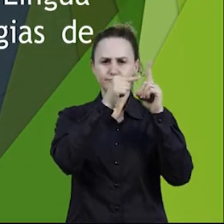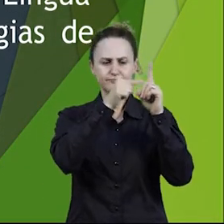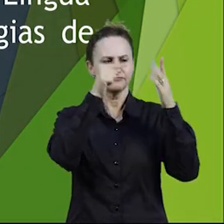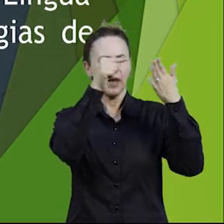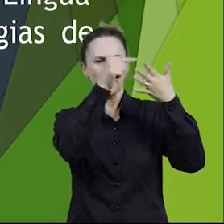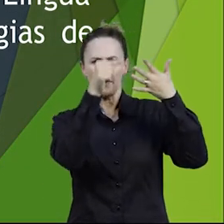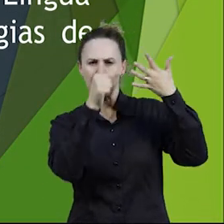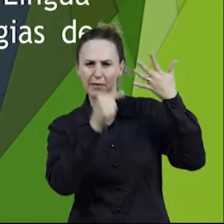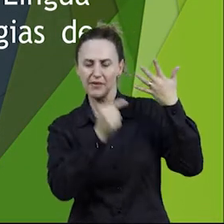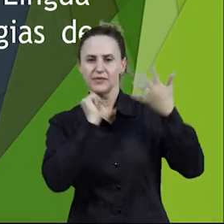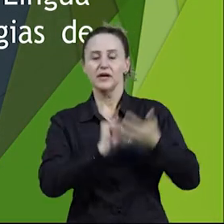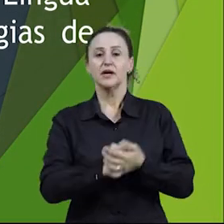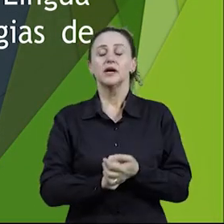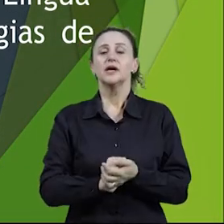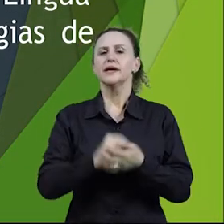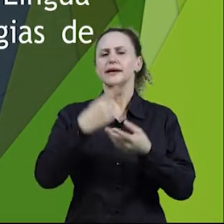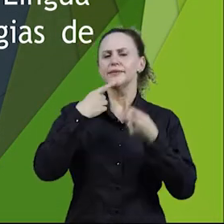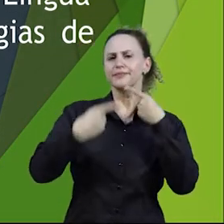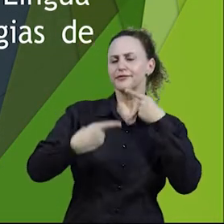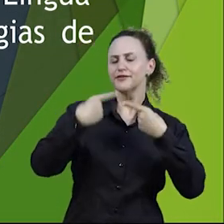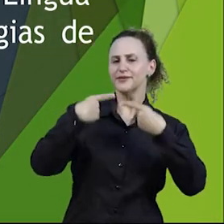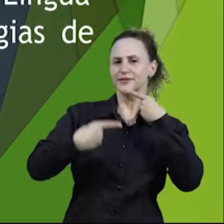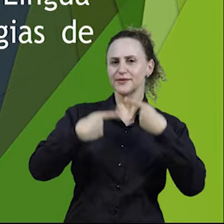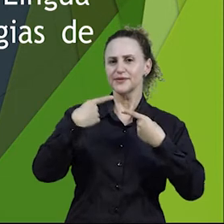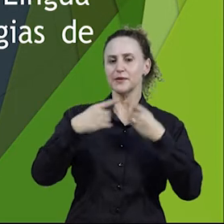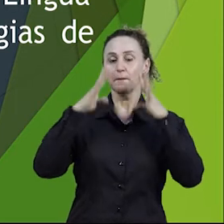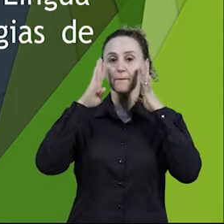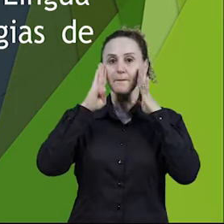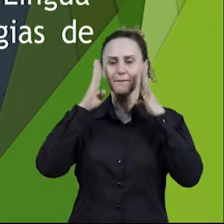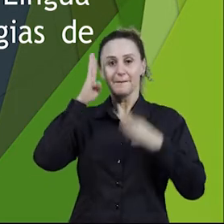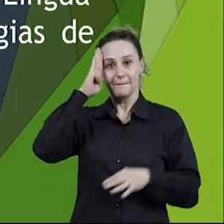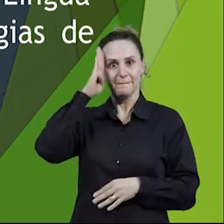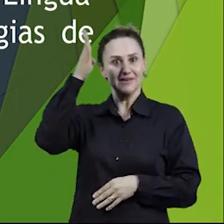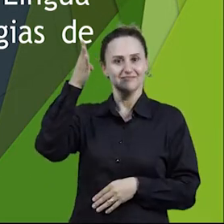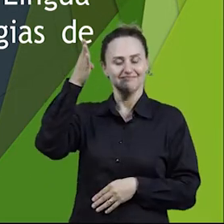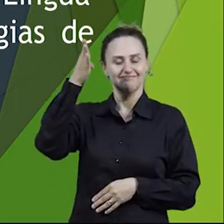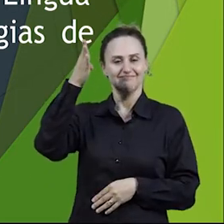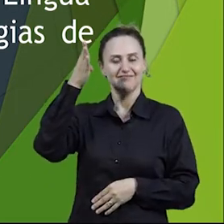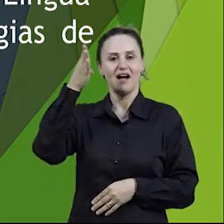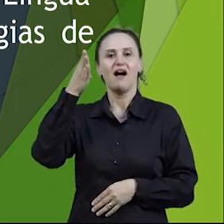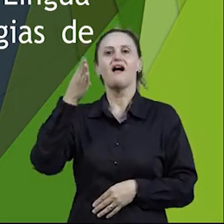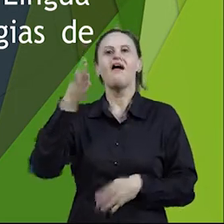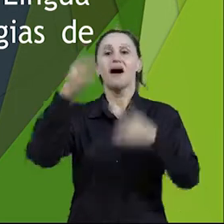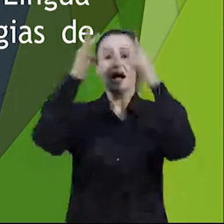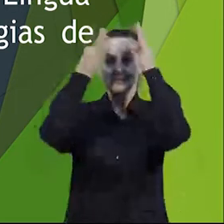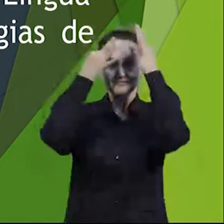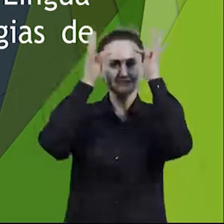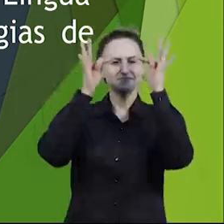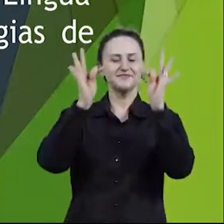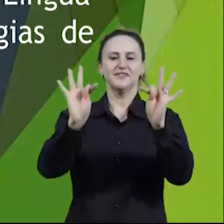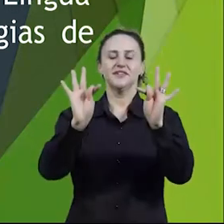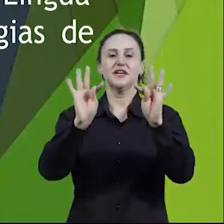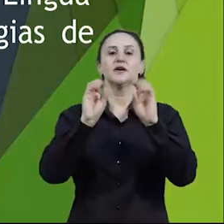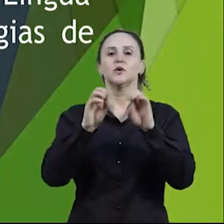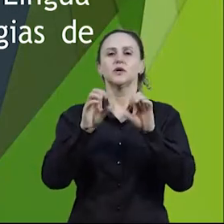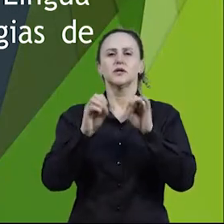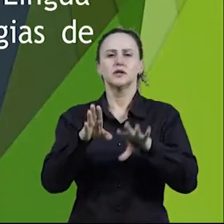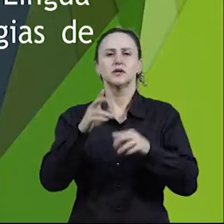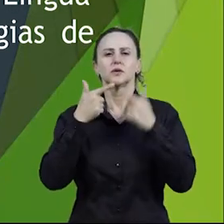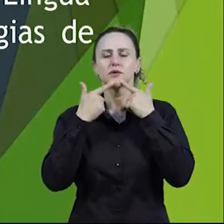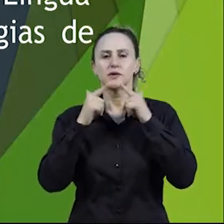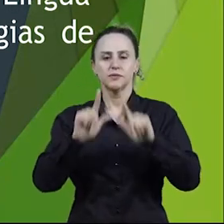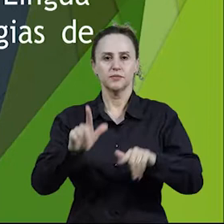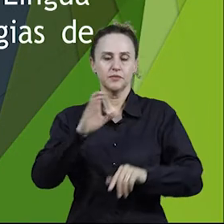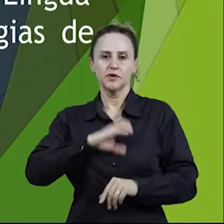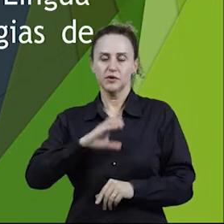portuguesa. Então, a nossa discussão principal vai ser justamente sobre questões teóricas, né, sobre o ensino da língua